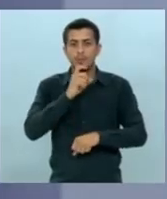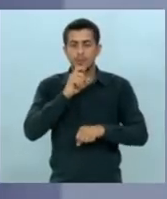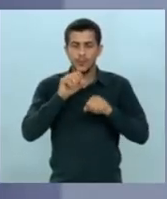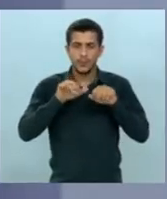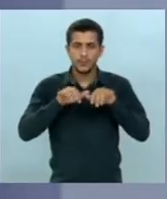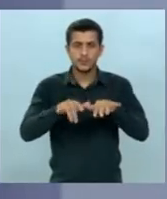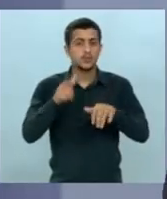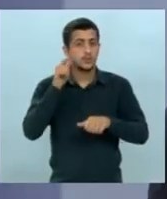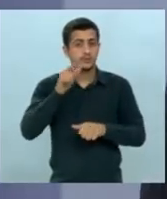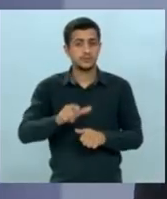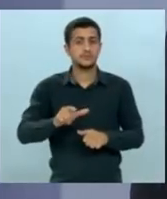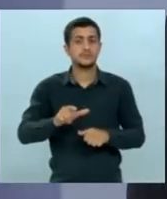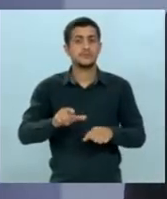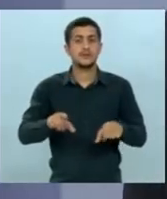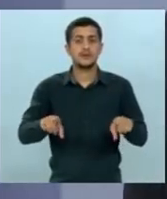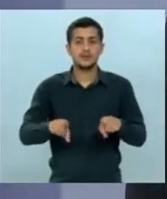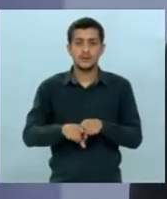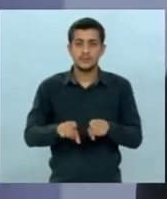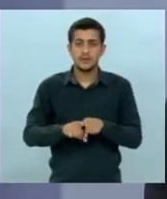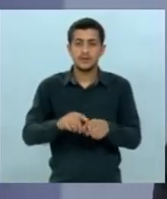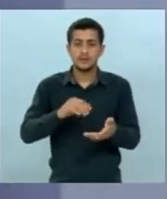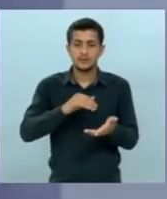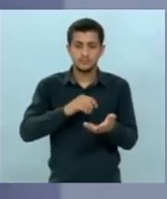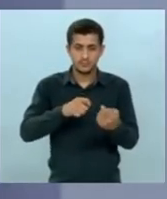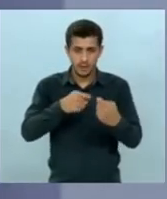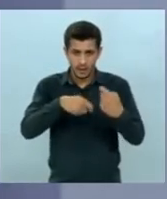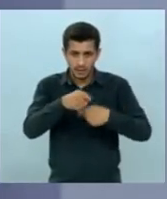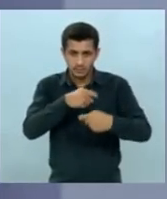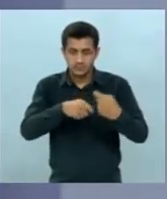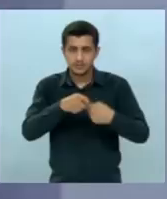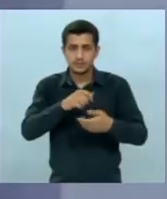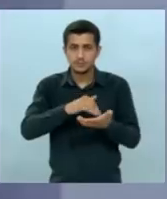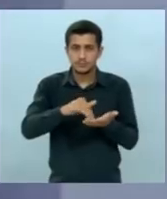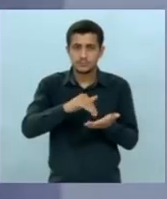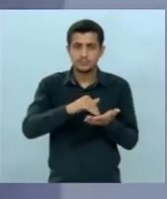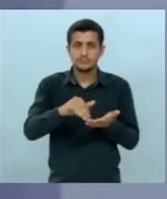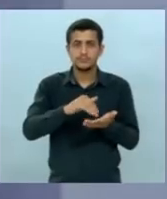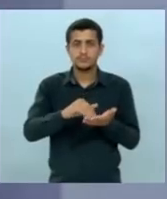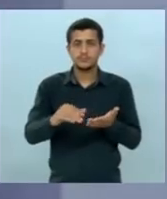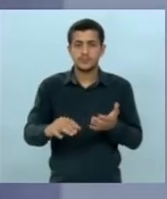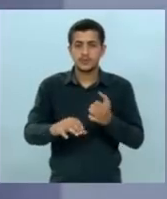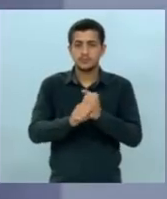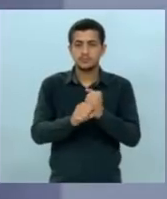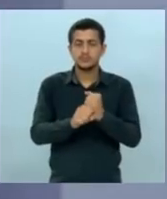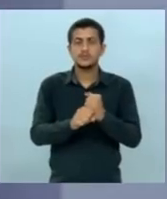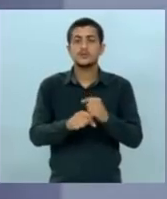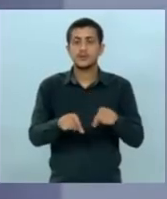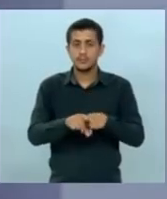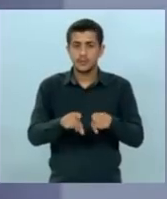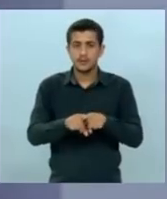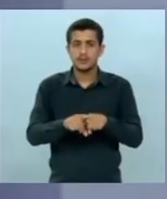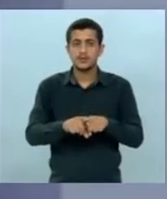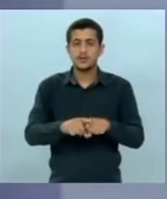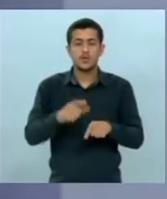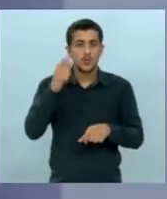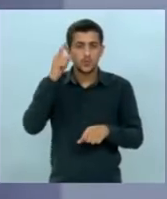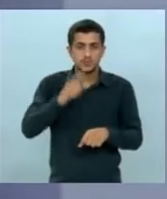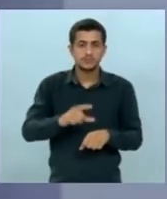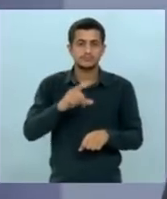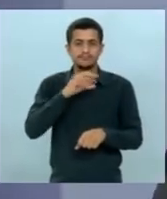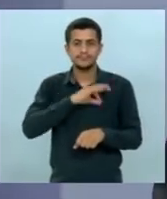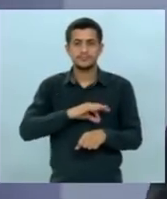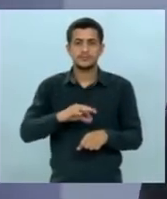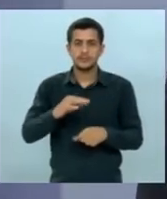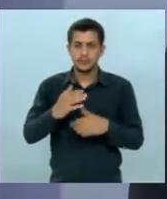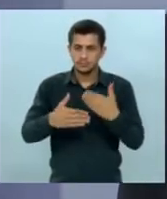escolas pactuamos com os administrativos da educação para a gente incorporar o abono e aprovar o plano de cargos e carreira